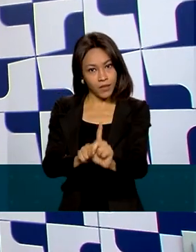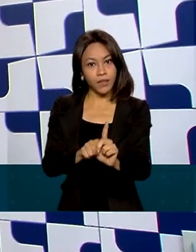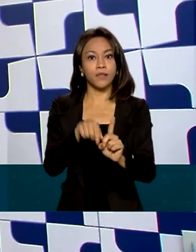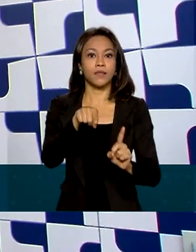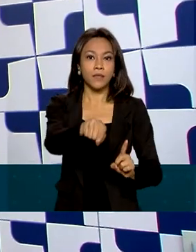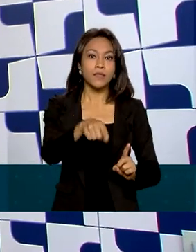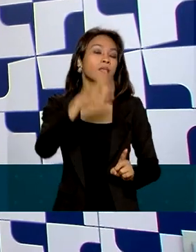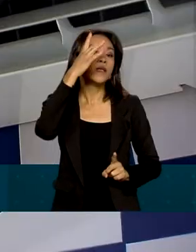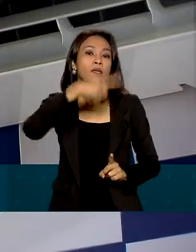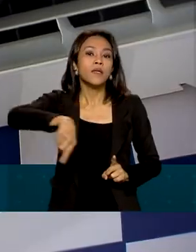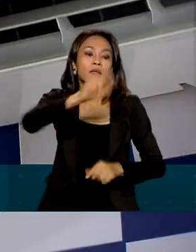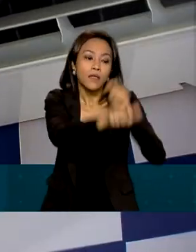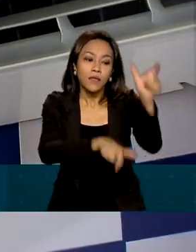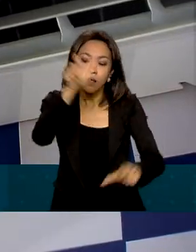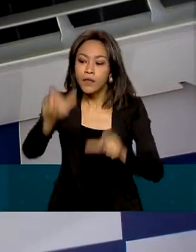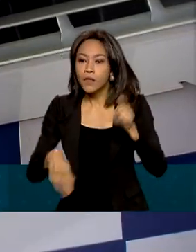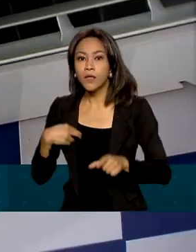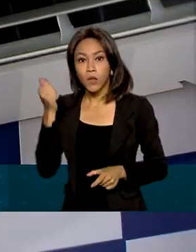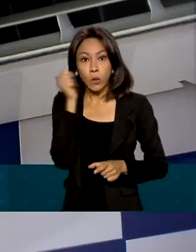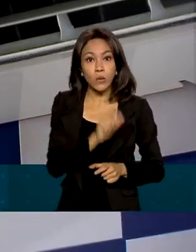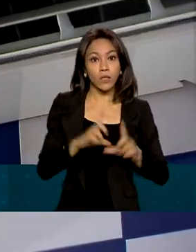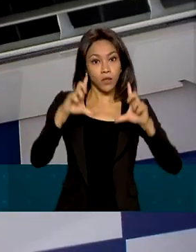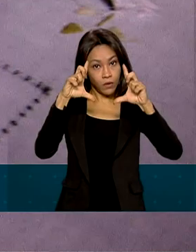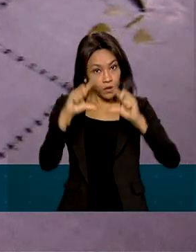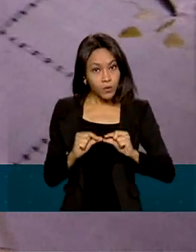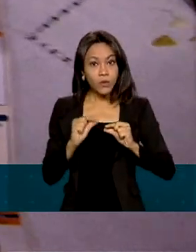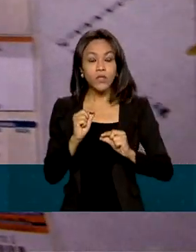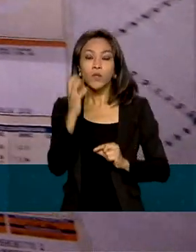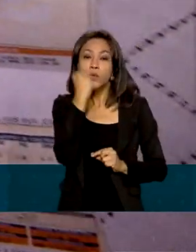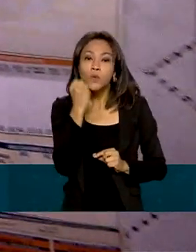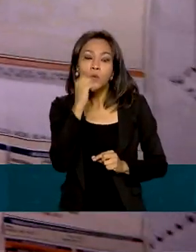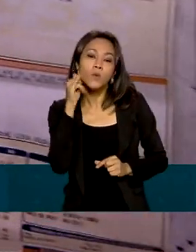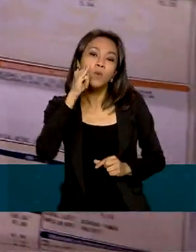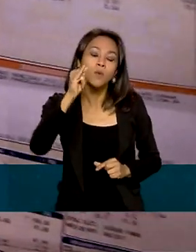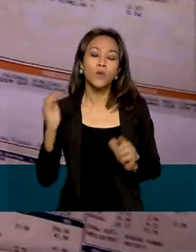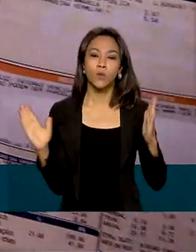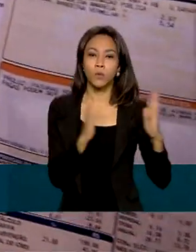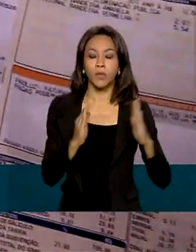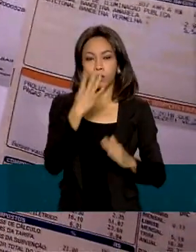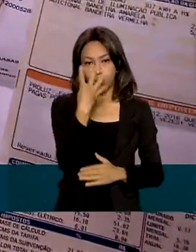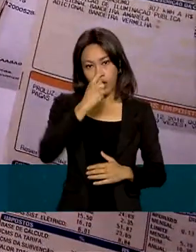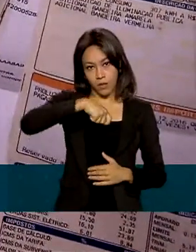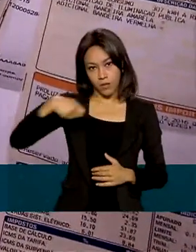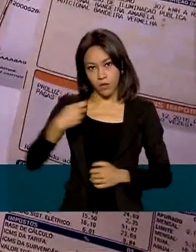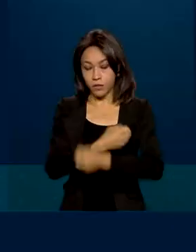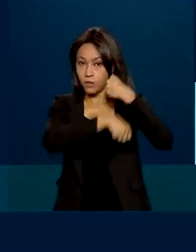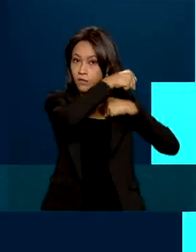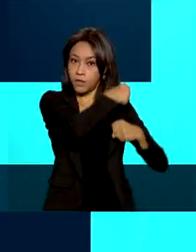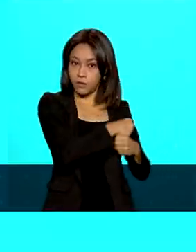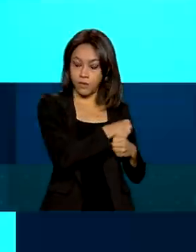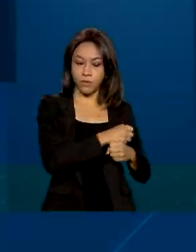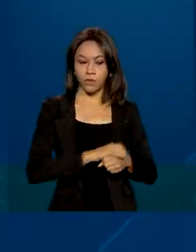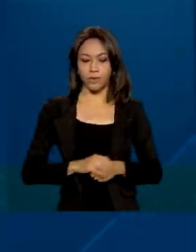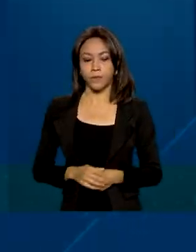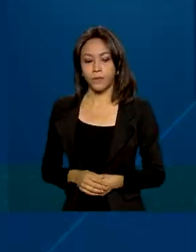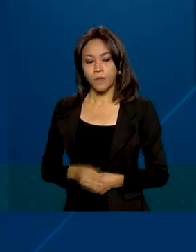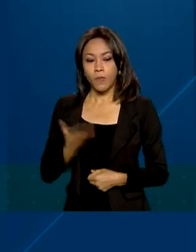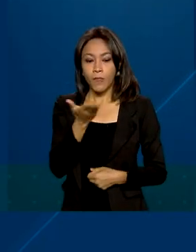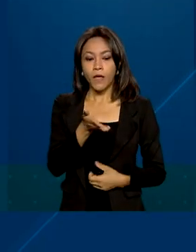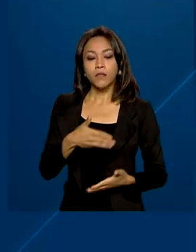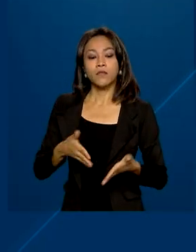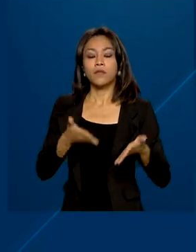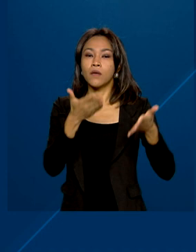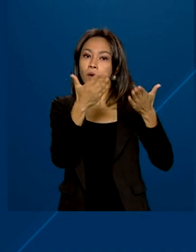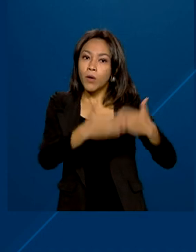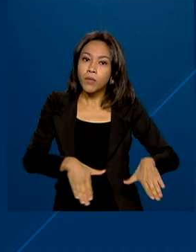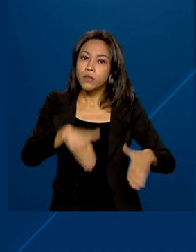consumidores que conseguiram reduzir o consumo de energia nos últimos quatro meses do ano passado. O bônus vale para